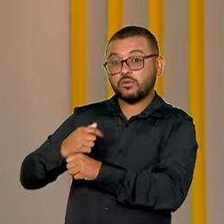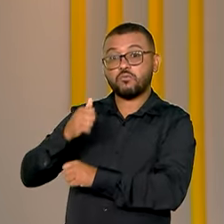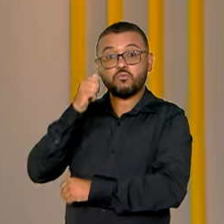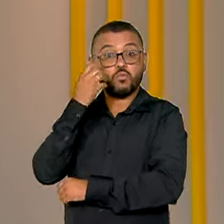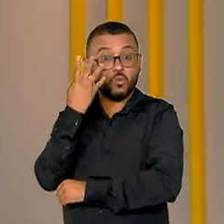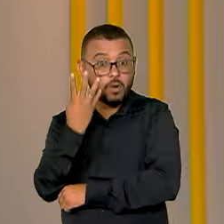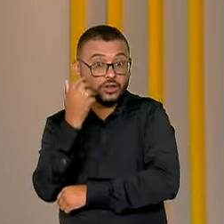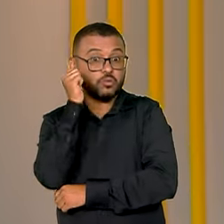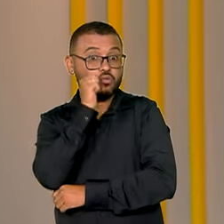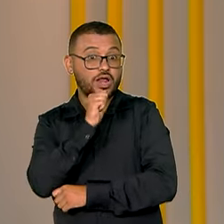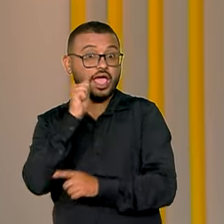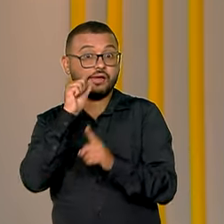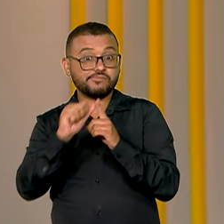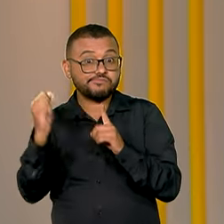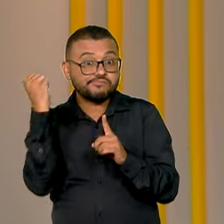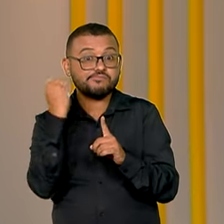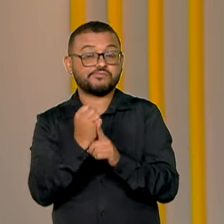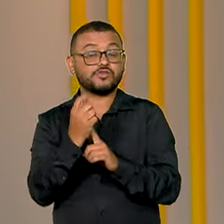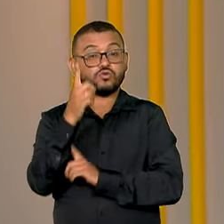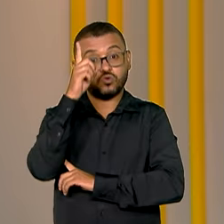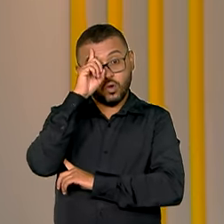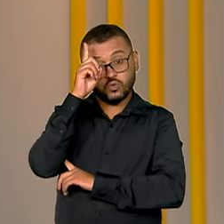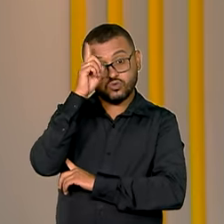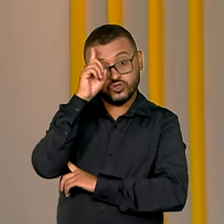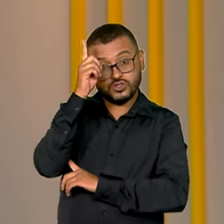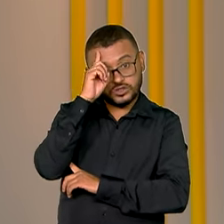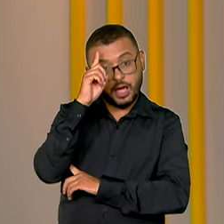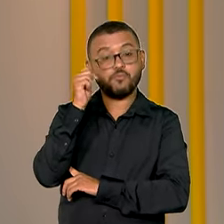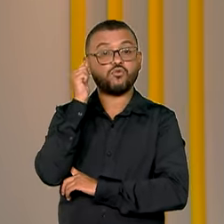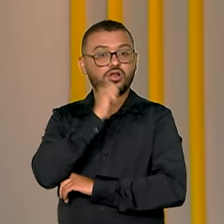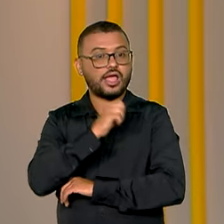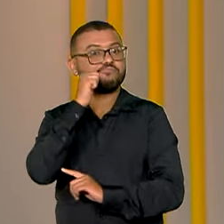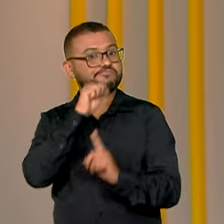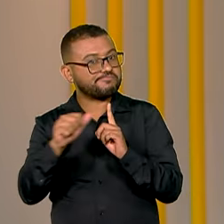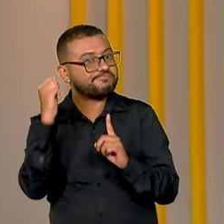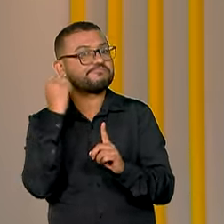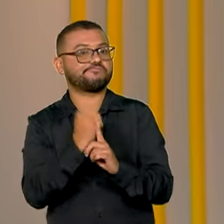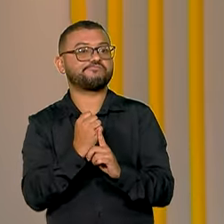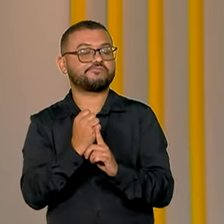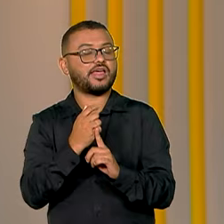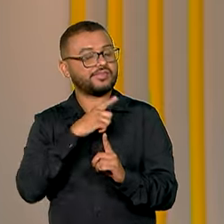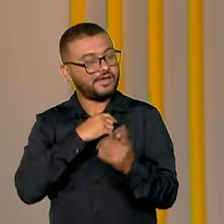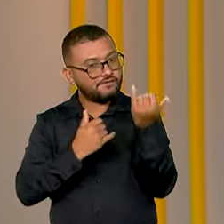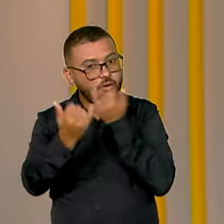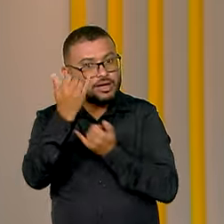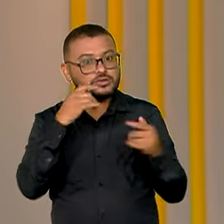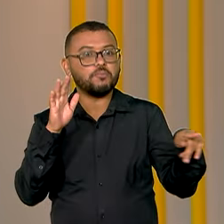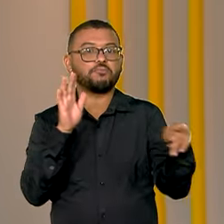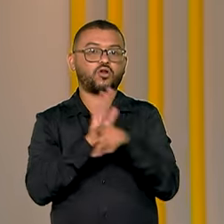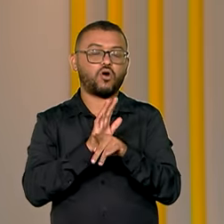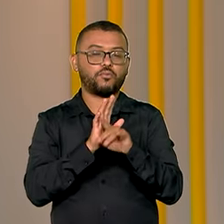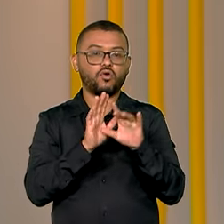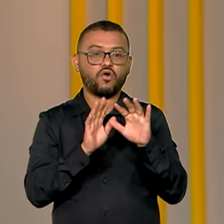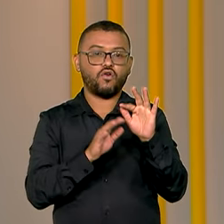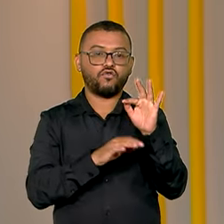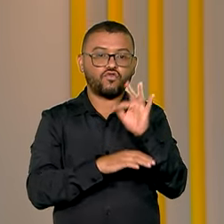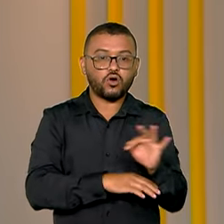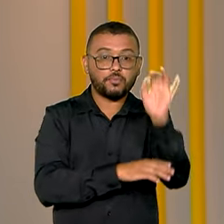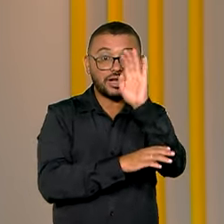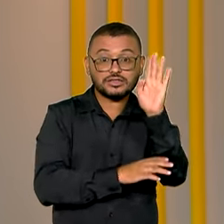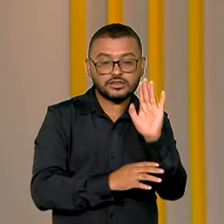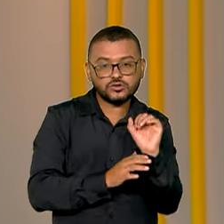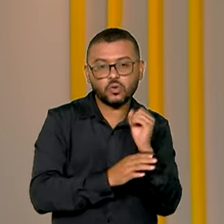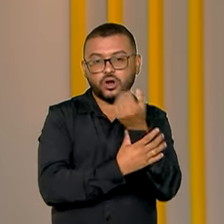quatro mulheres foram mortas por dia no Brasil, vítimas de feminicídio. Esses são dados do Fórum Brasileiro de Segurança